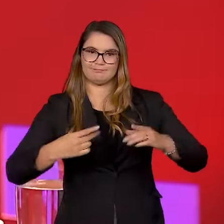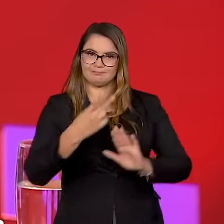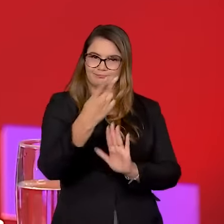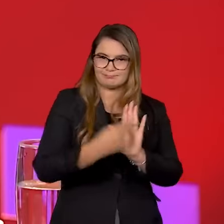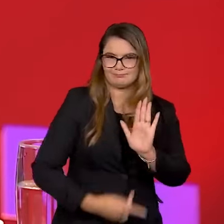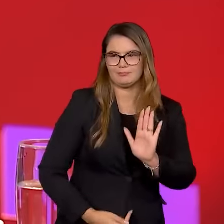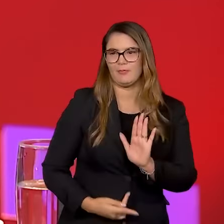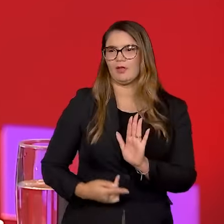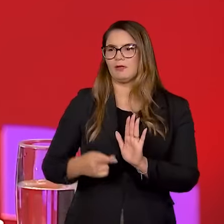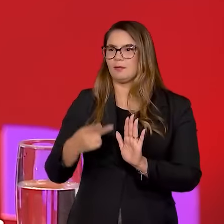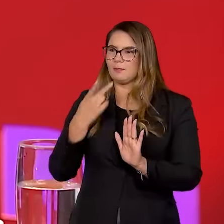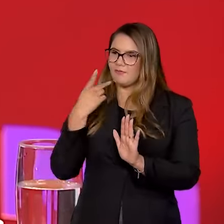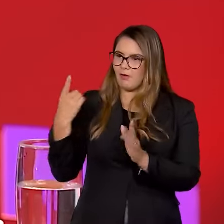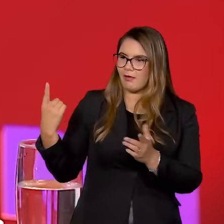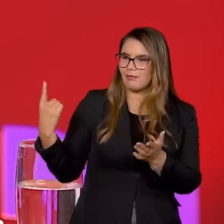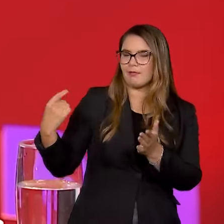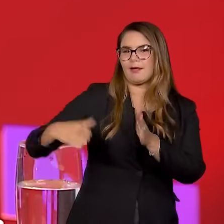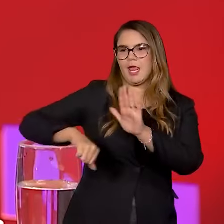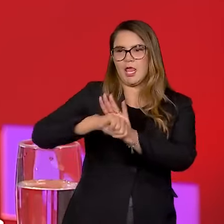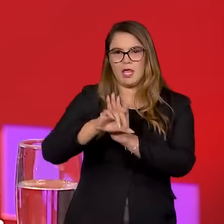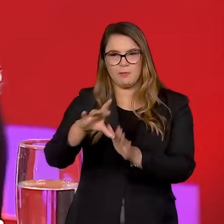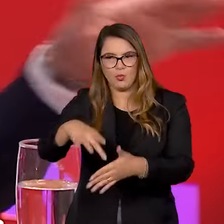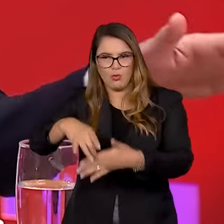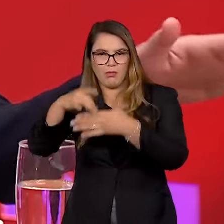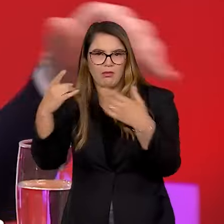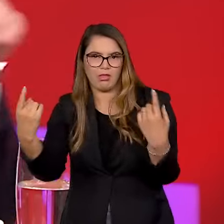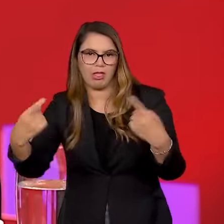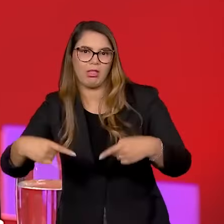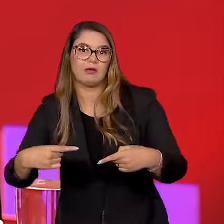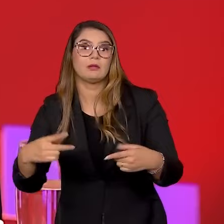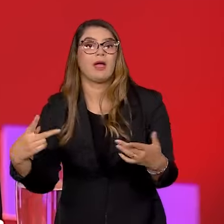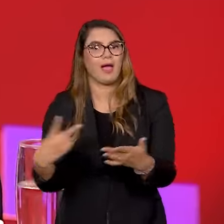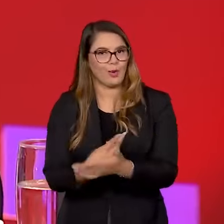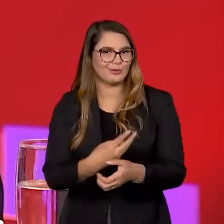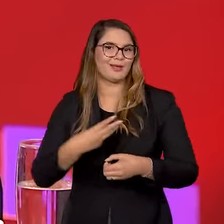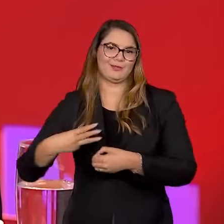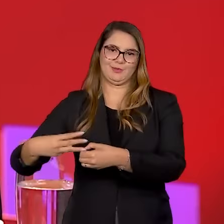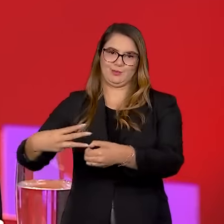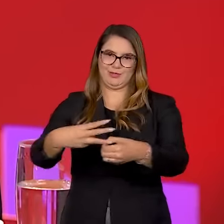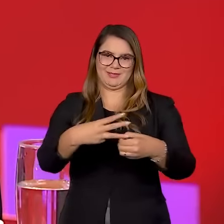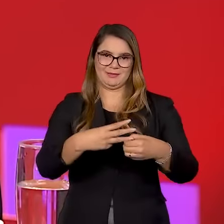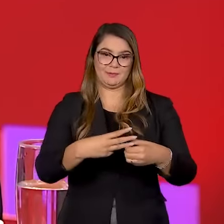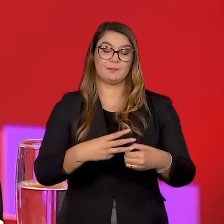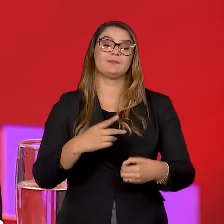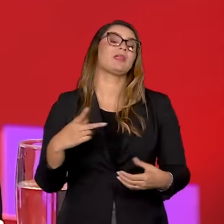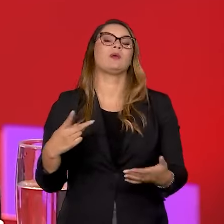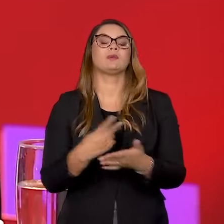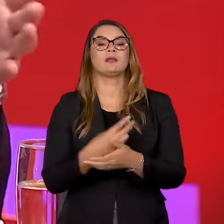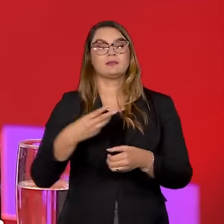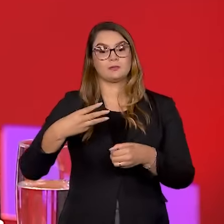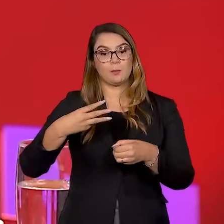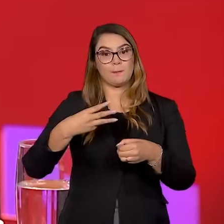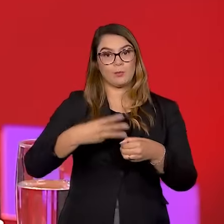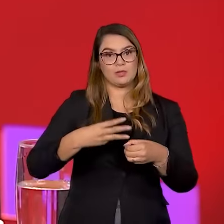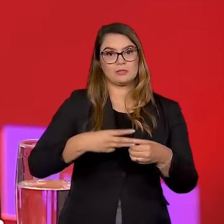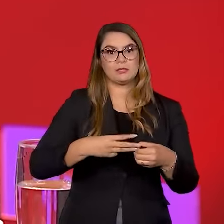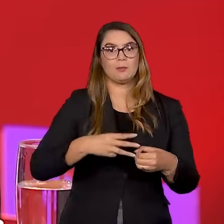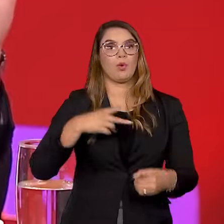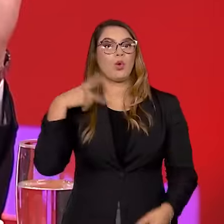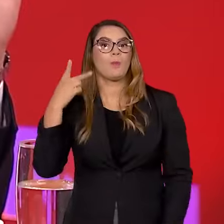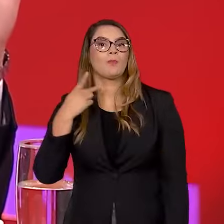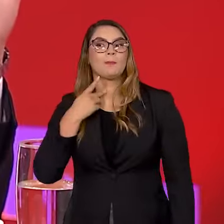criminalizar, enfim, determinadas lideranças. É o que acontece em muitos municípios. Tem municípios, Leandro, que o promotor manda mais que o prefeito.